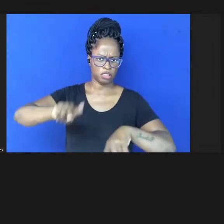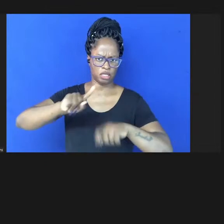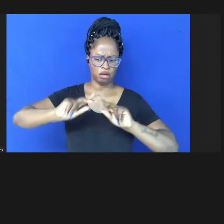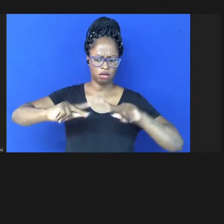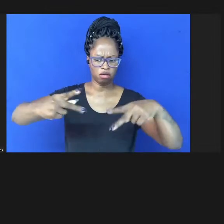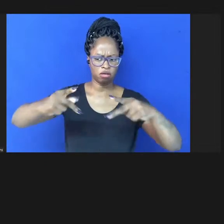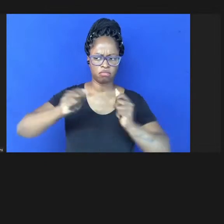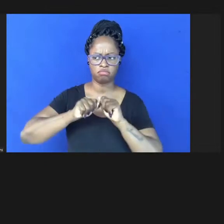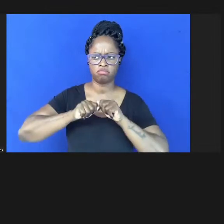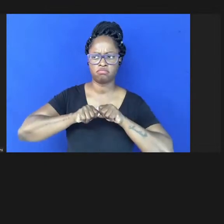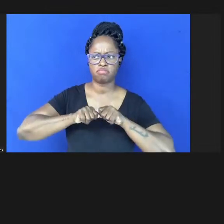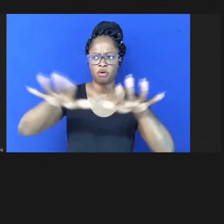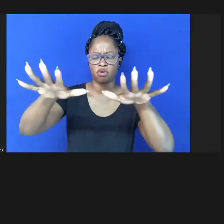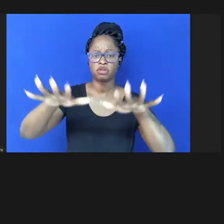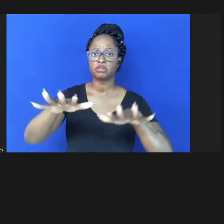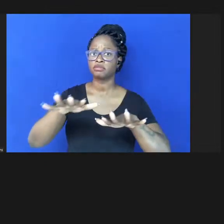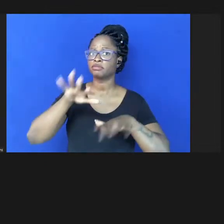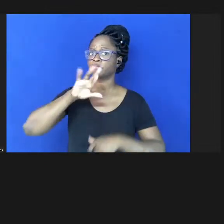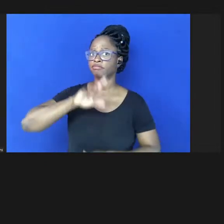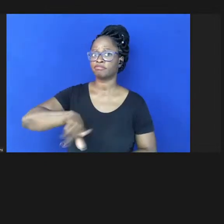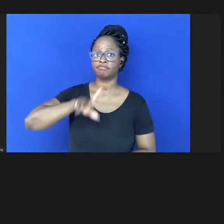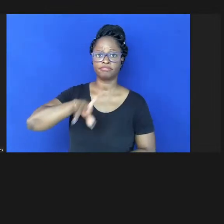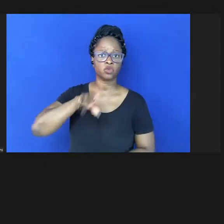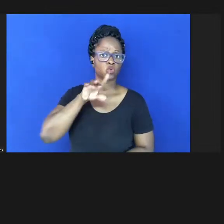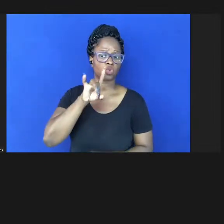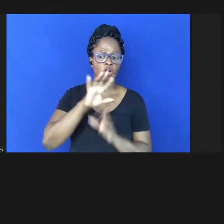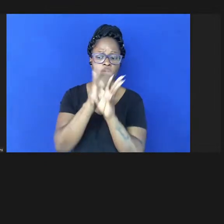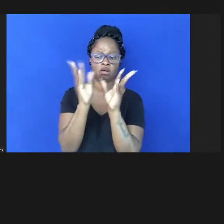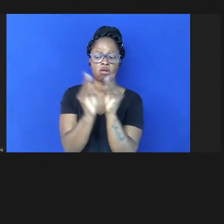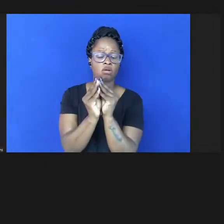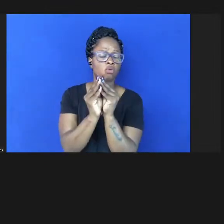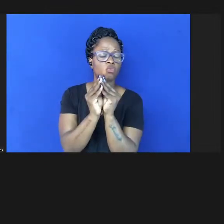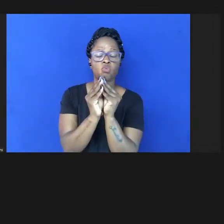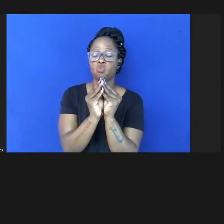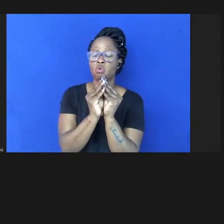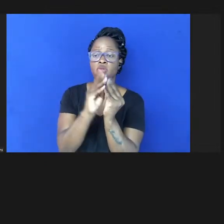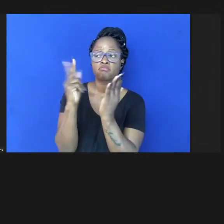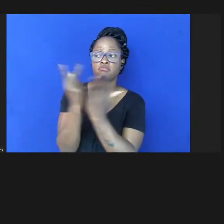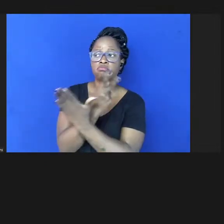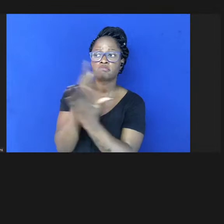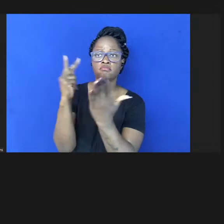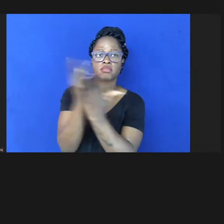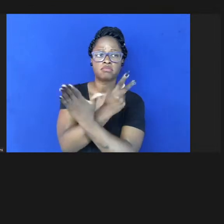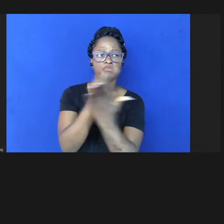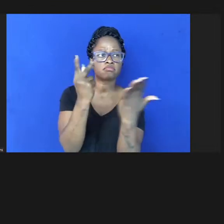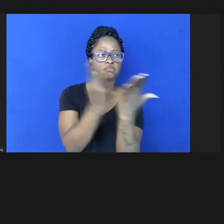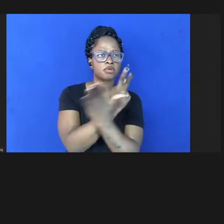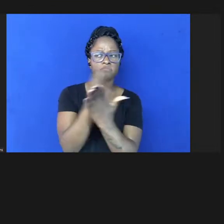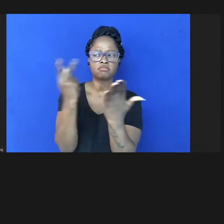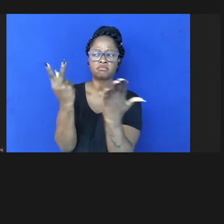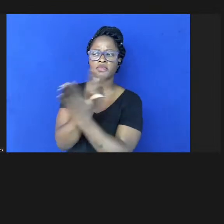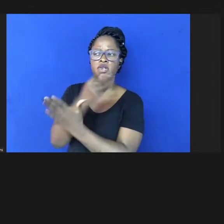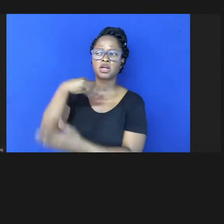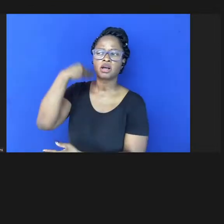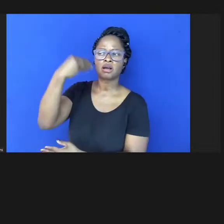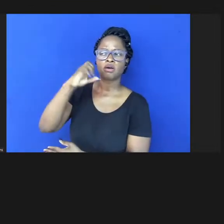não se deve apenas a erros de experimentos ou fraude